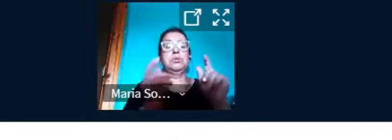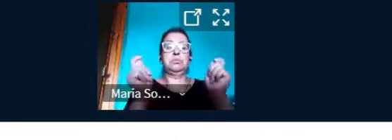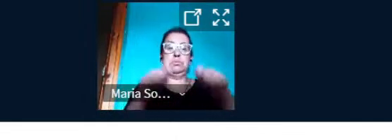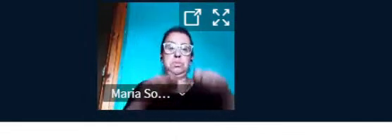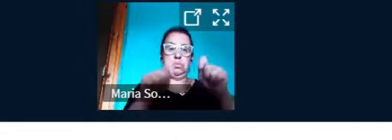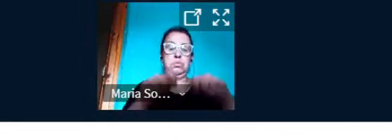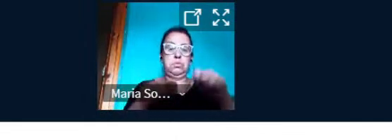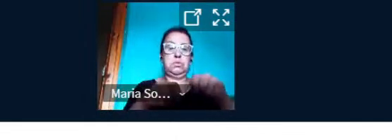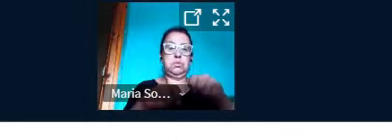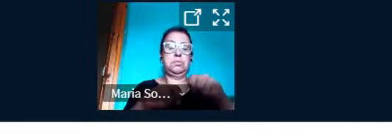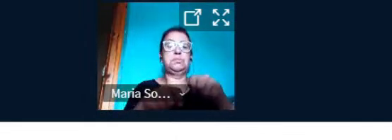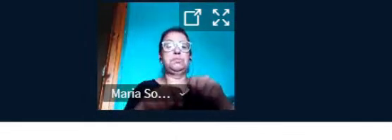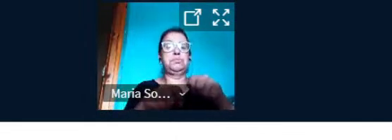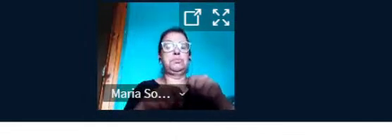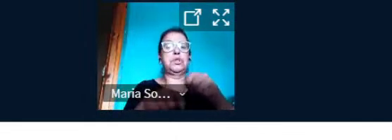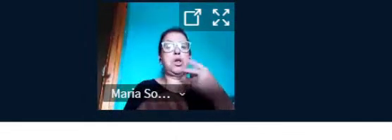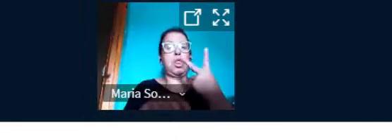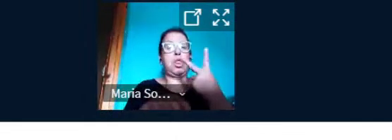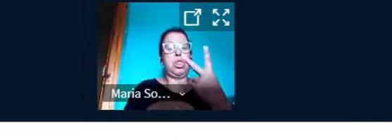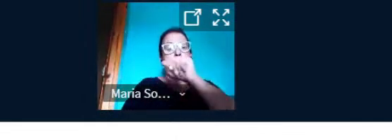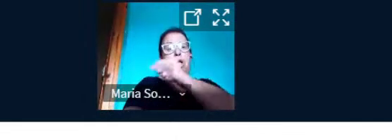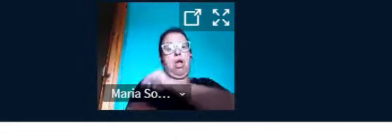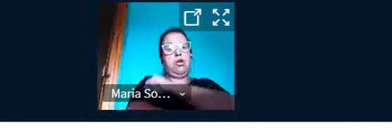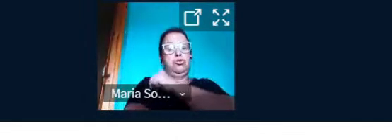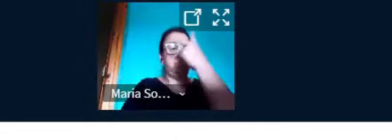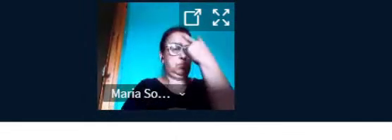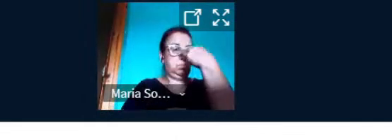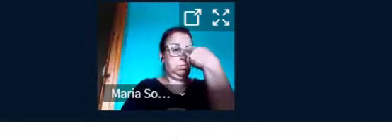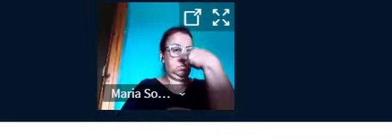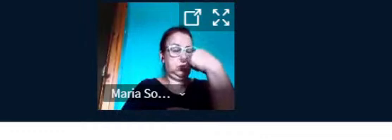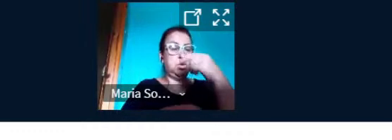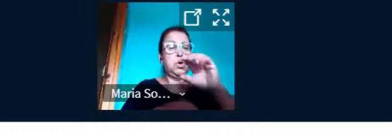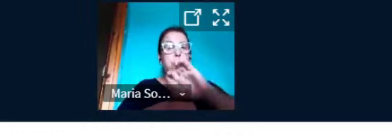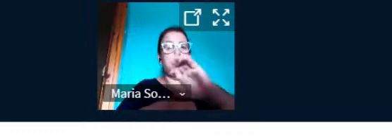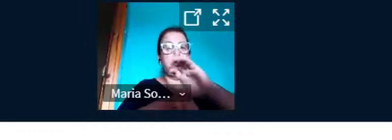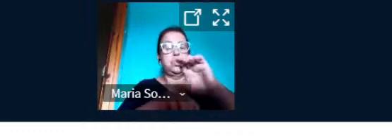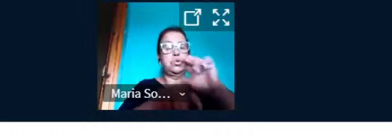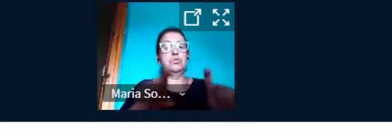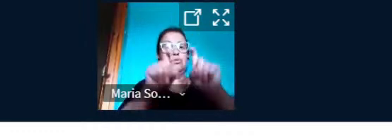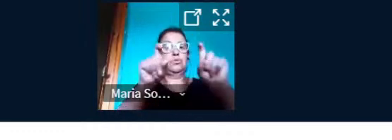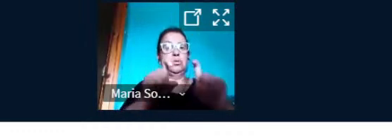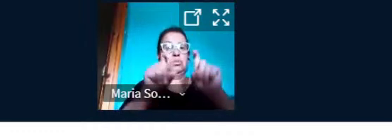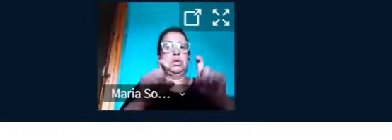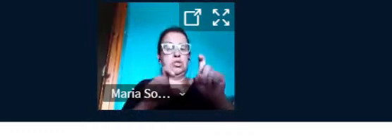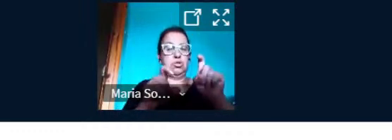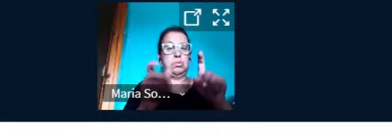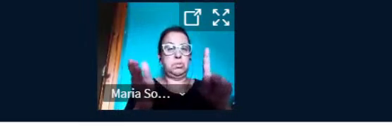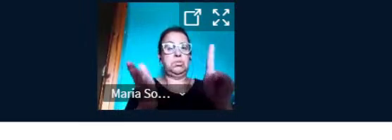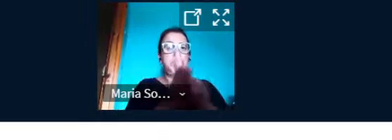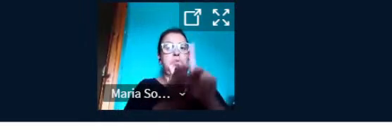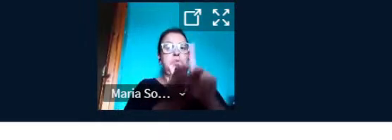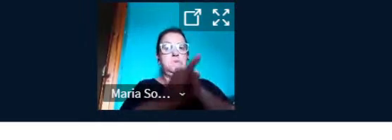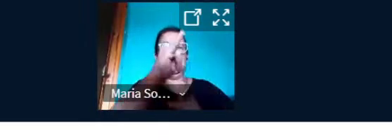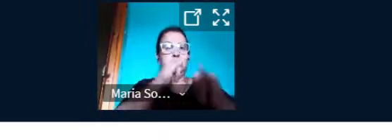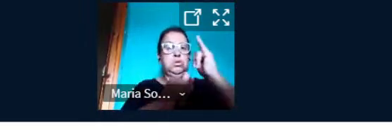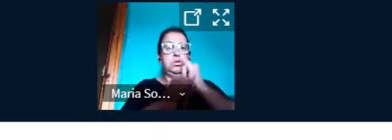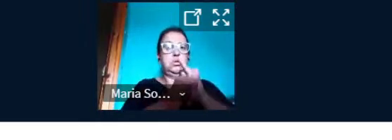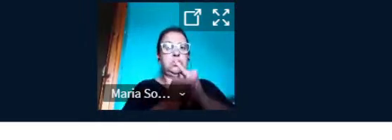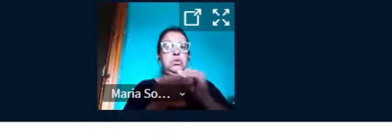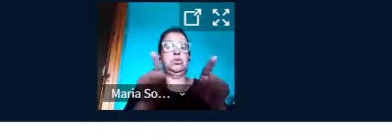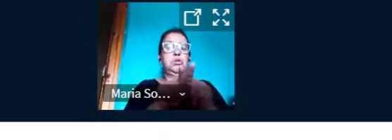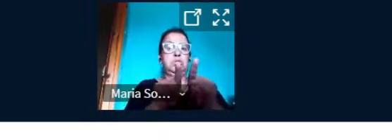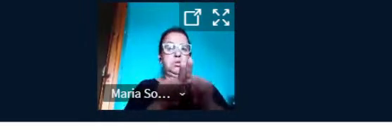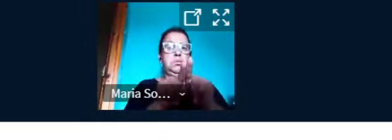cegos no curso de Informática para a Internet, os quais também são atendidos pela proposta. No atual